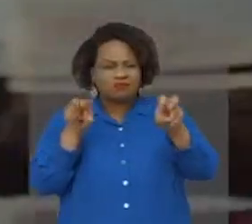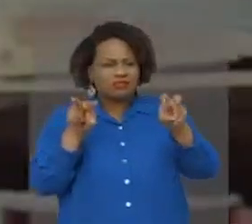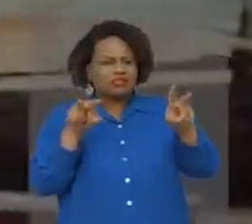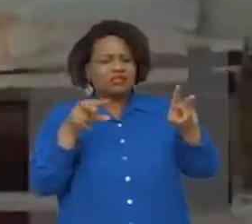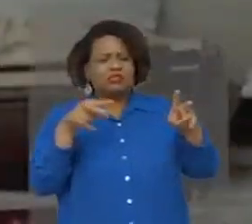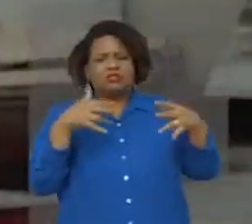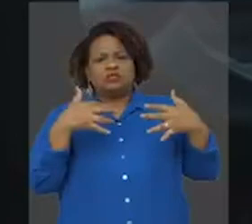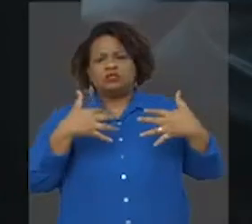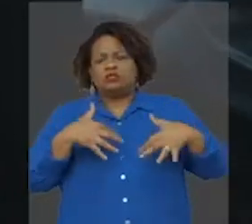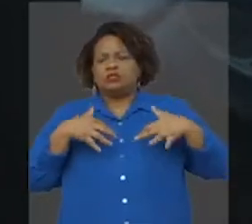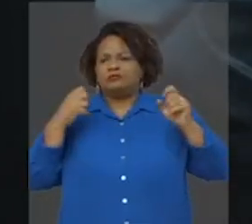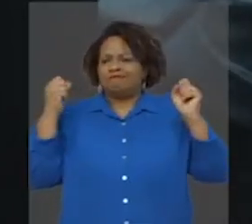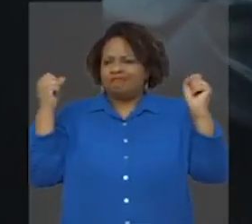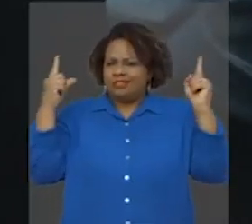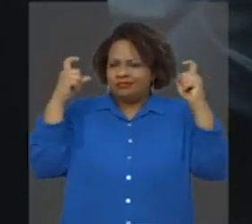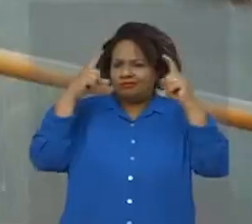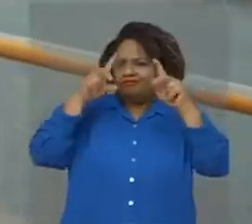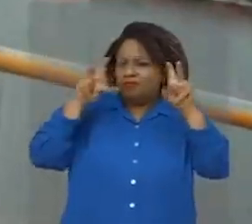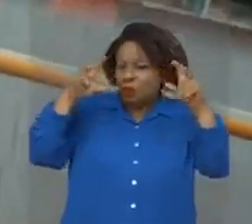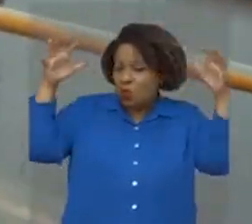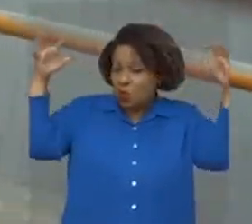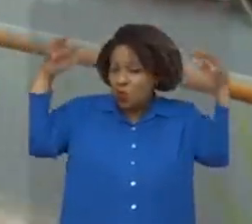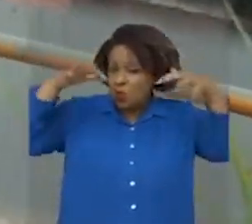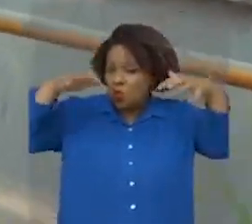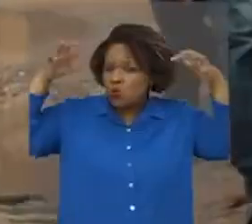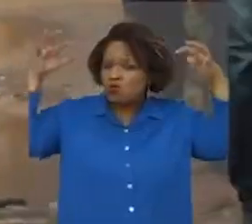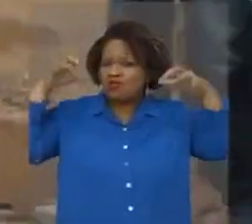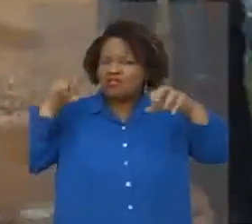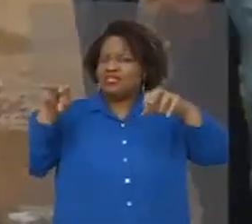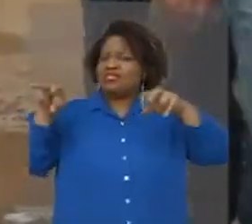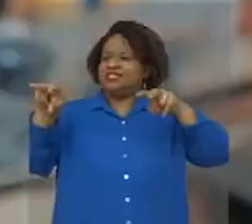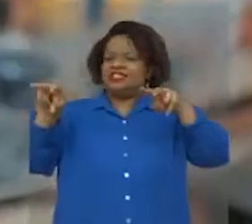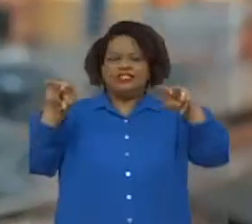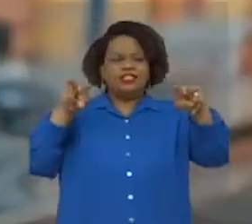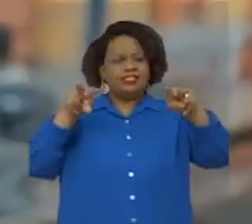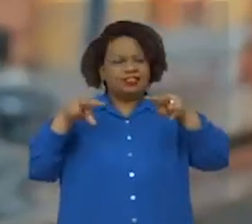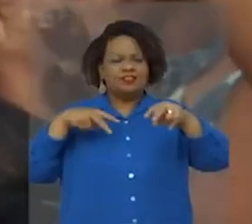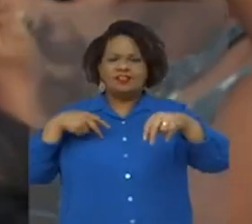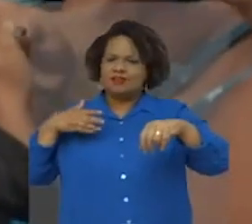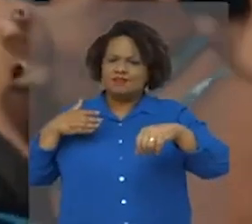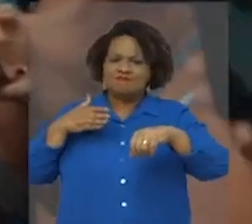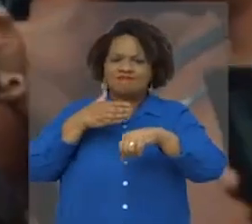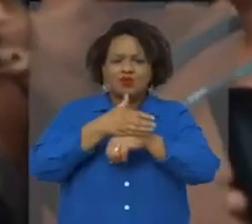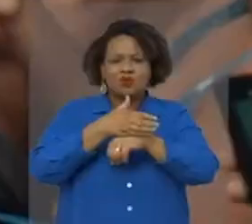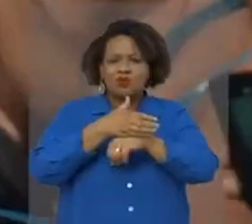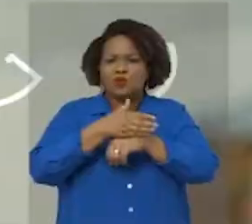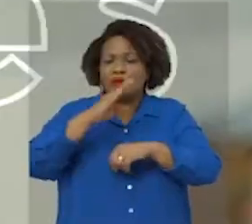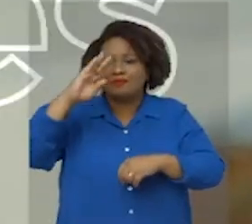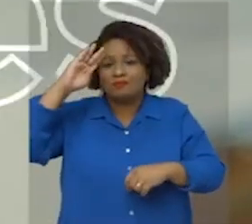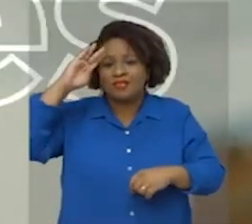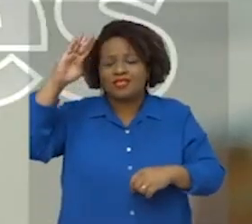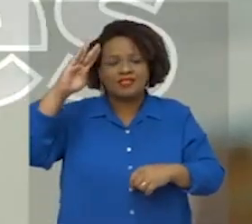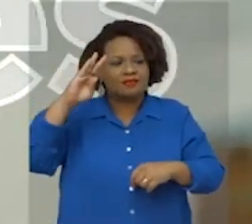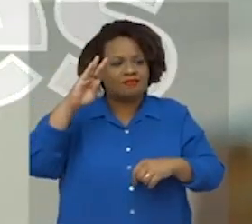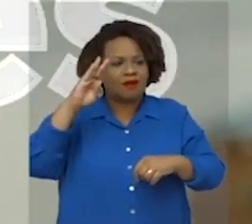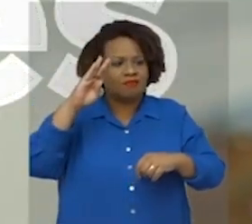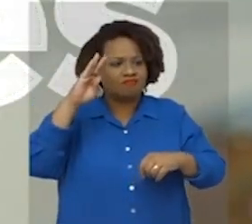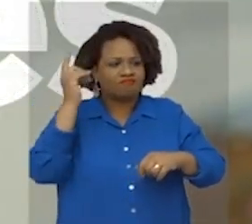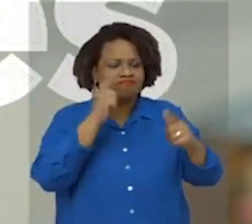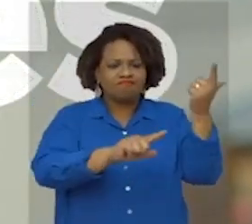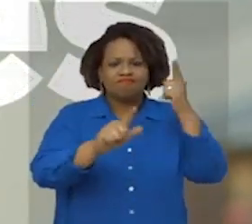bem complicadas relacionadas às chuvas. E encarei com presença e, sobretudo, com